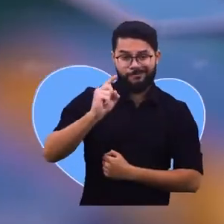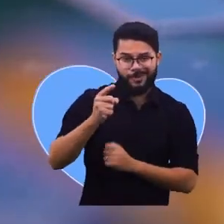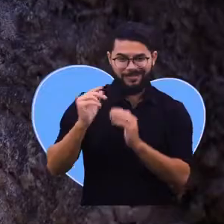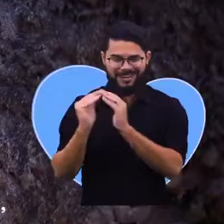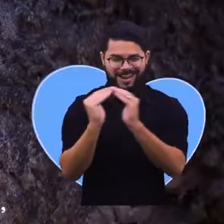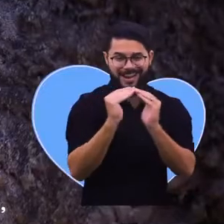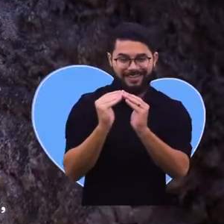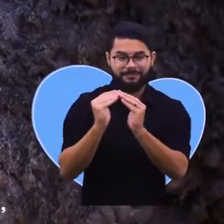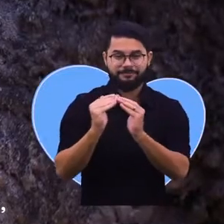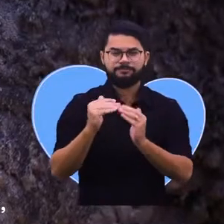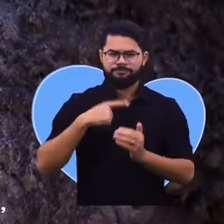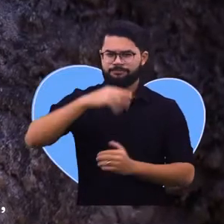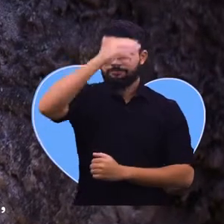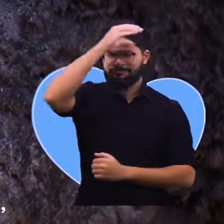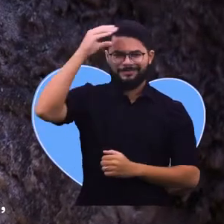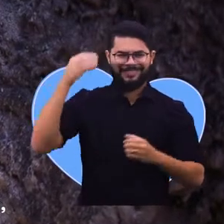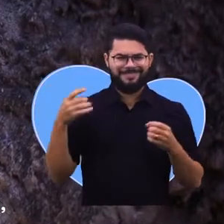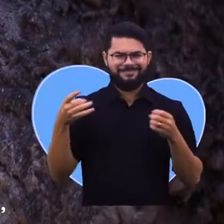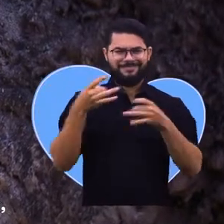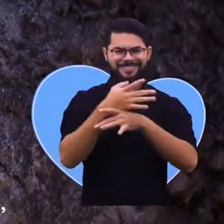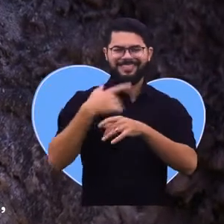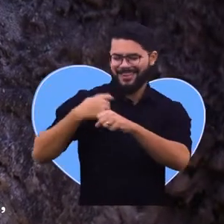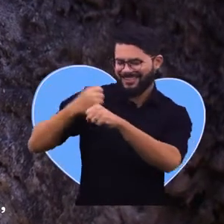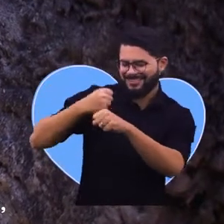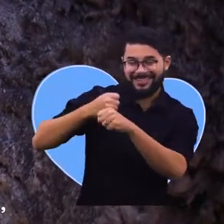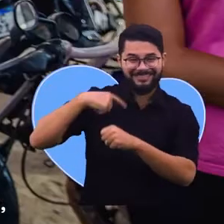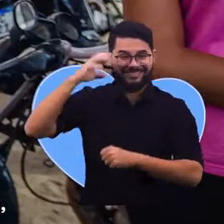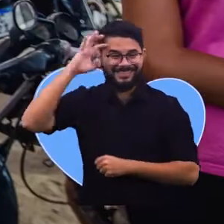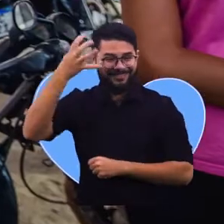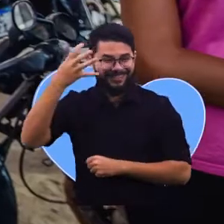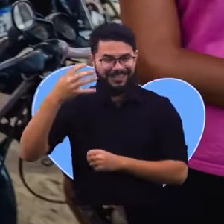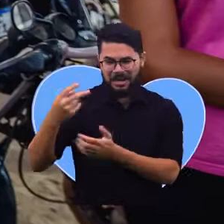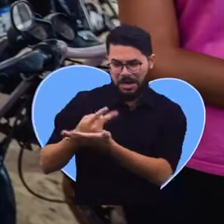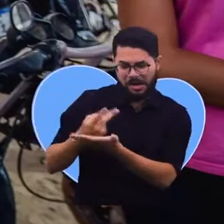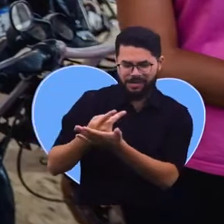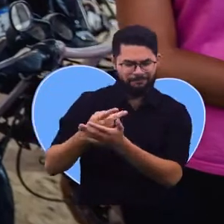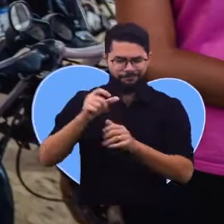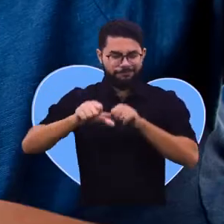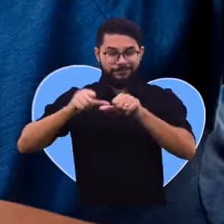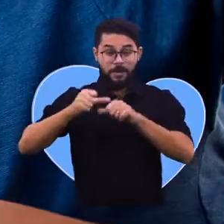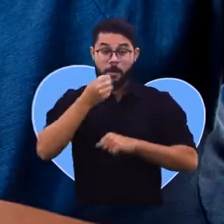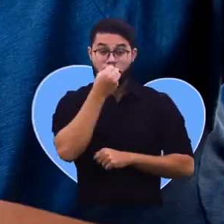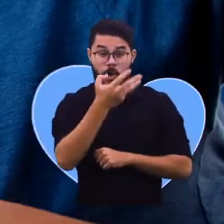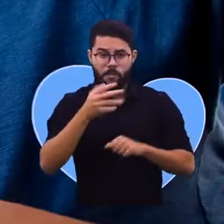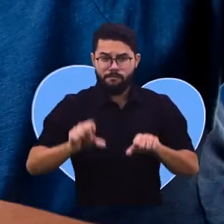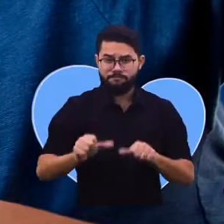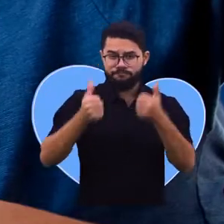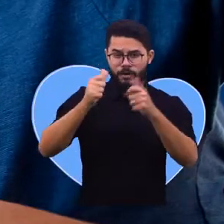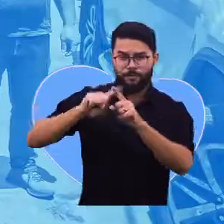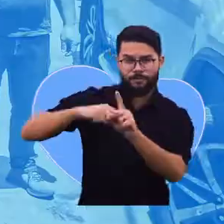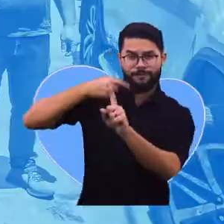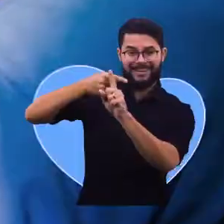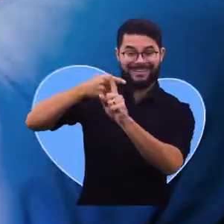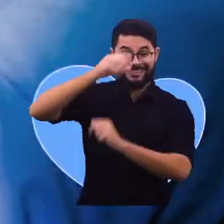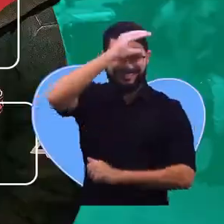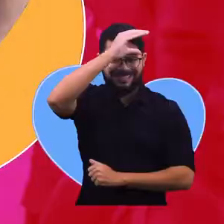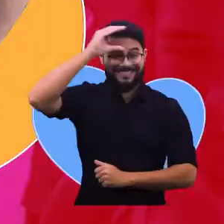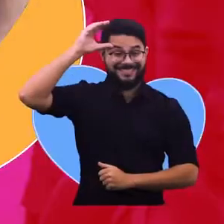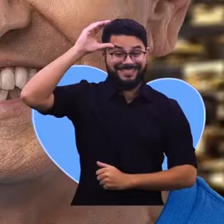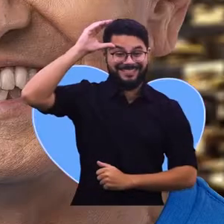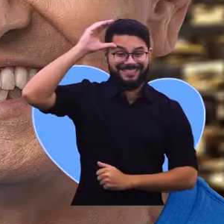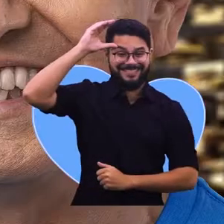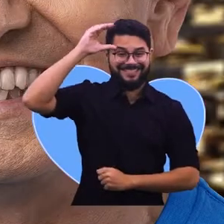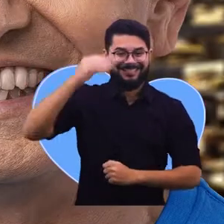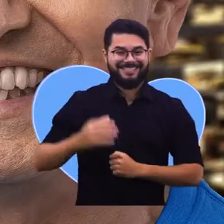mil imóveis. Cícero está pronto para consertar o que está errado, melhorar o que está bom e fazer mais. É